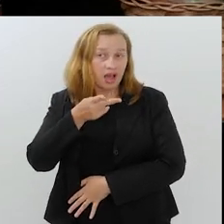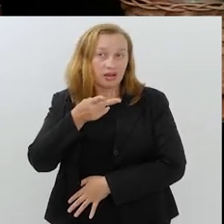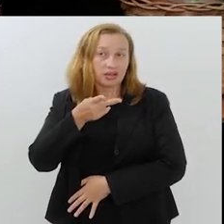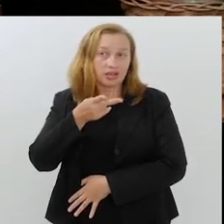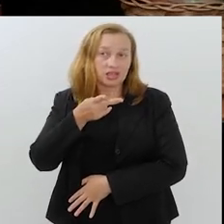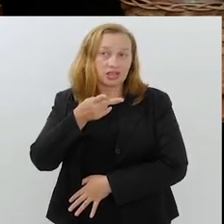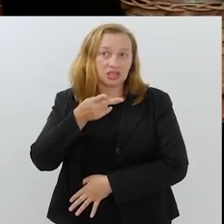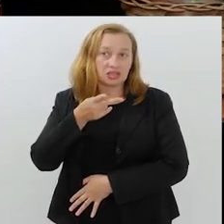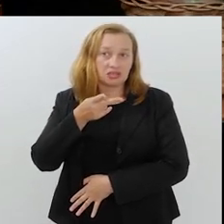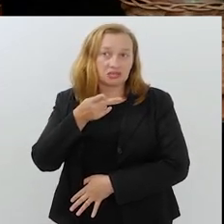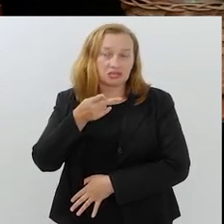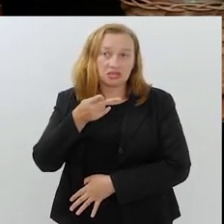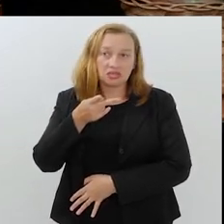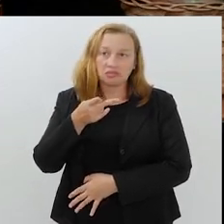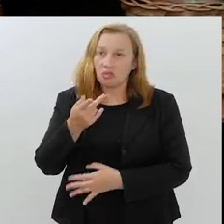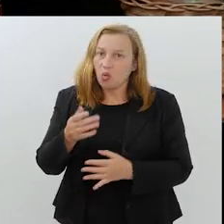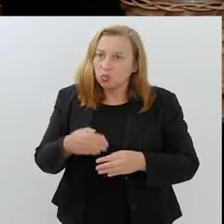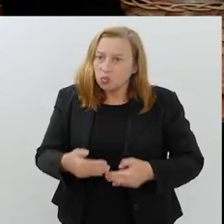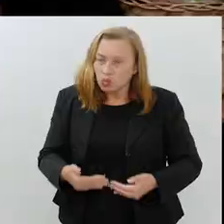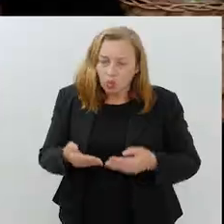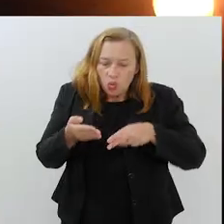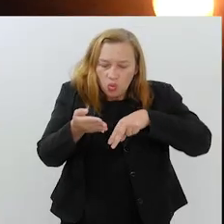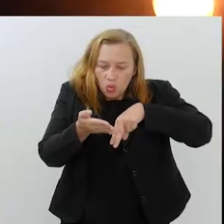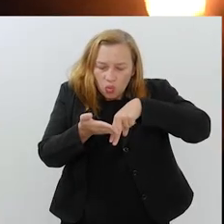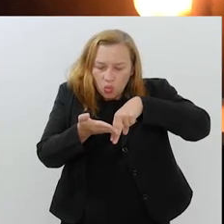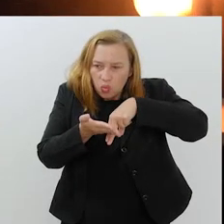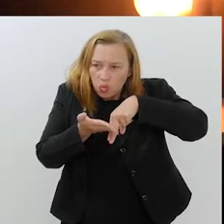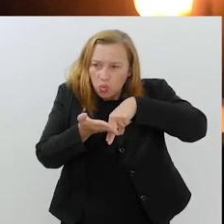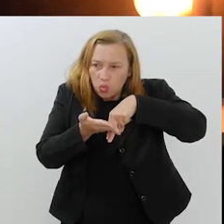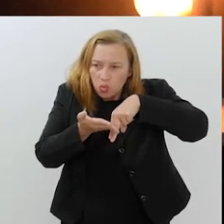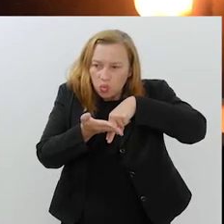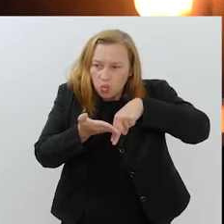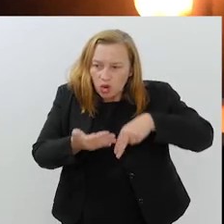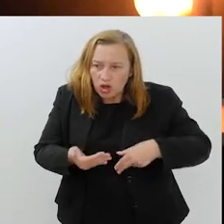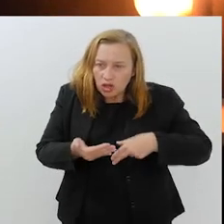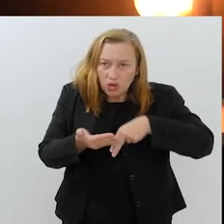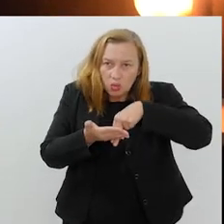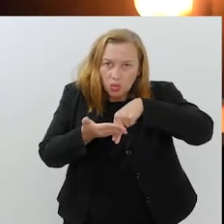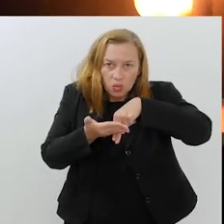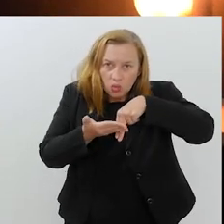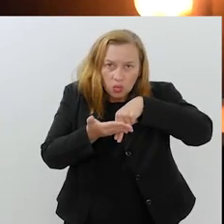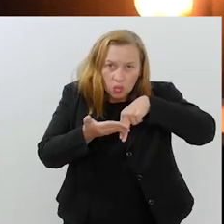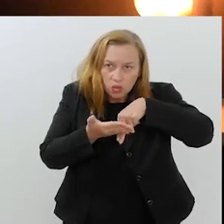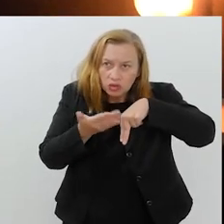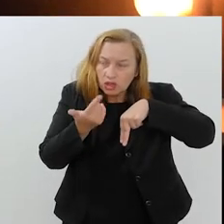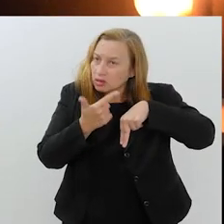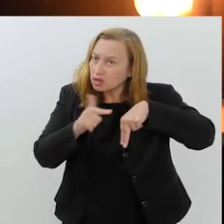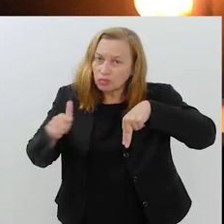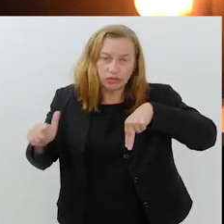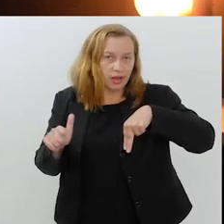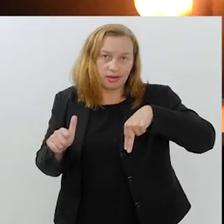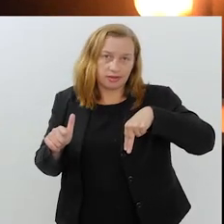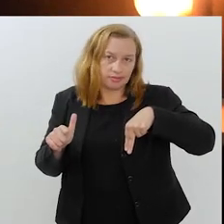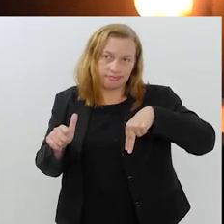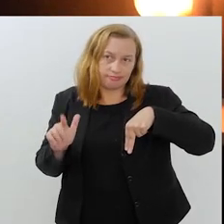contando que agora já não tem mais nem saia curta, já acabou. Já, porque elas ficam lá atrás, elas não gostam de ficar lá atrás. Então, já mudaram a roupa e já foram